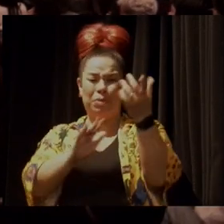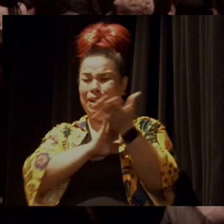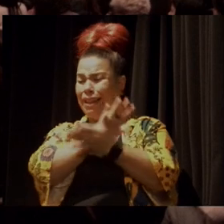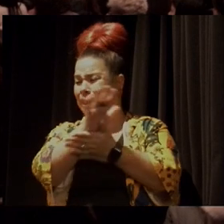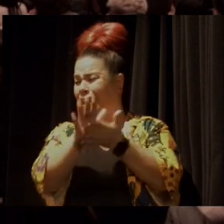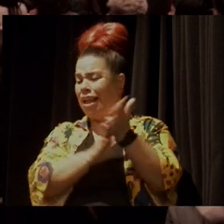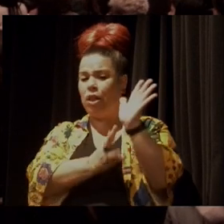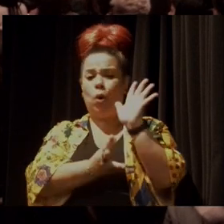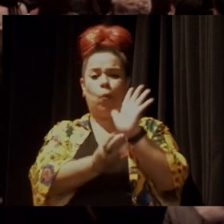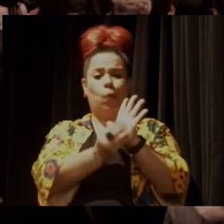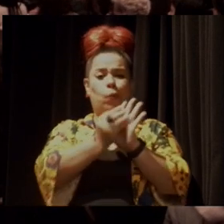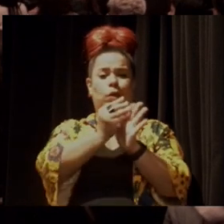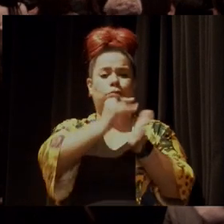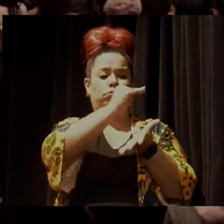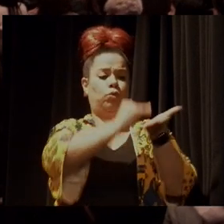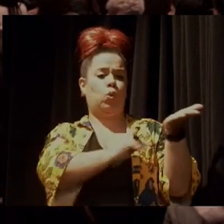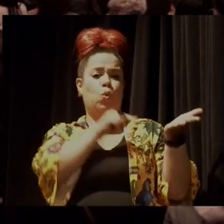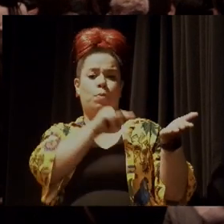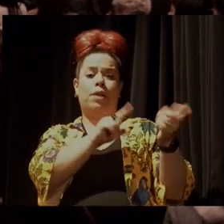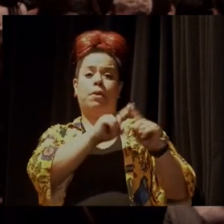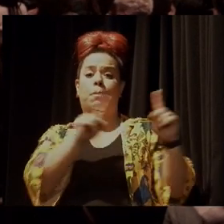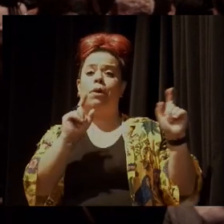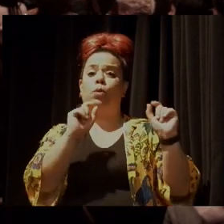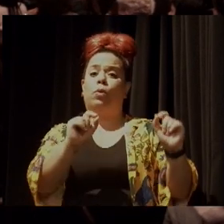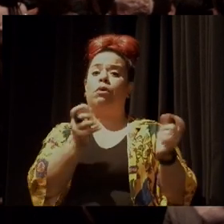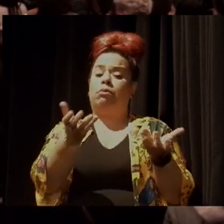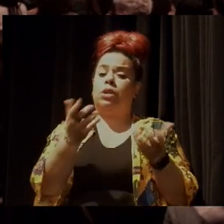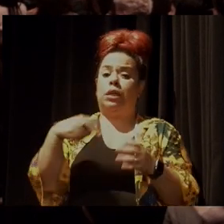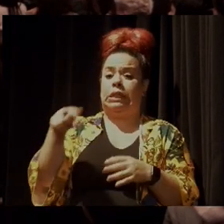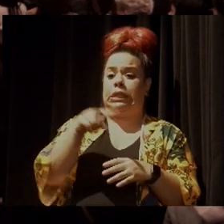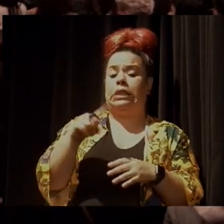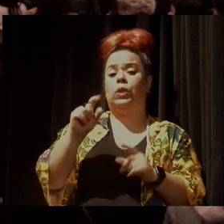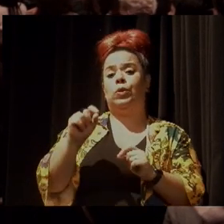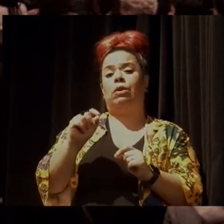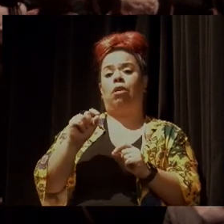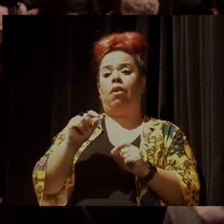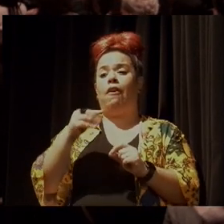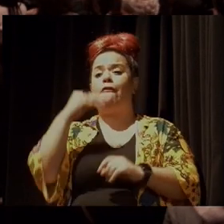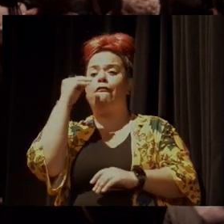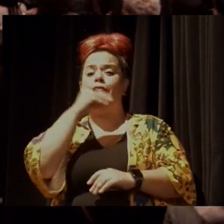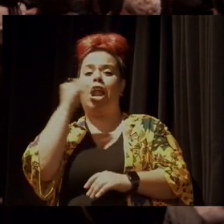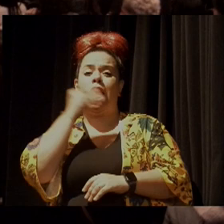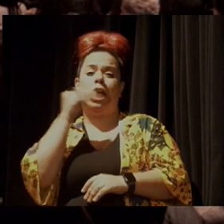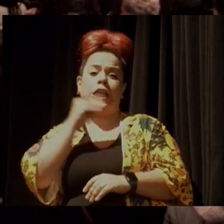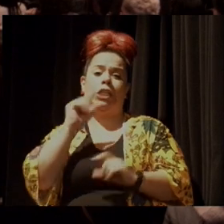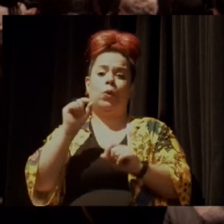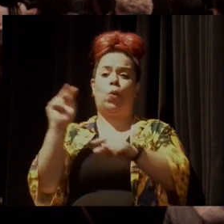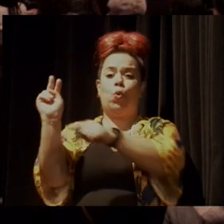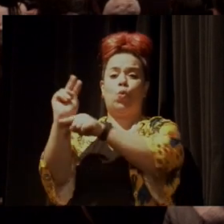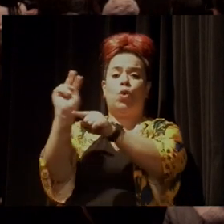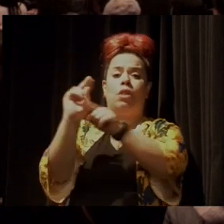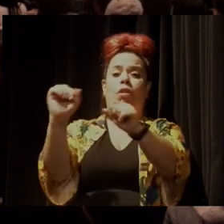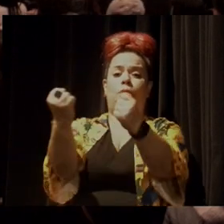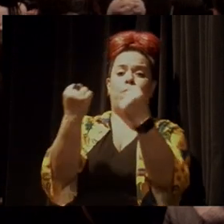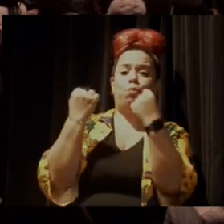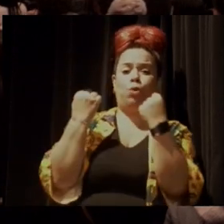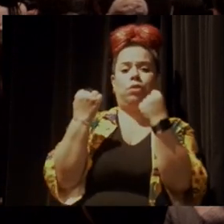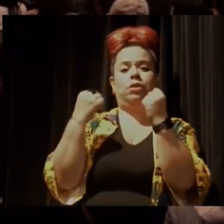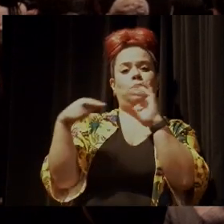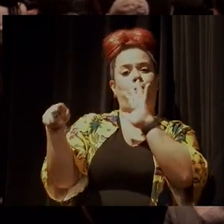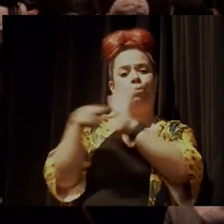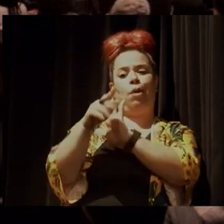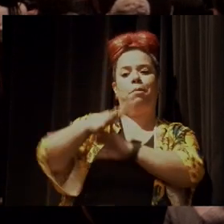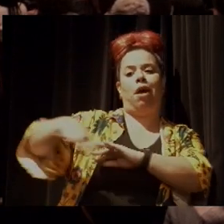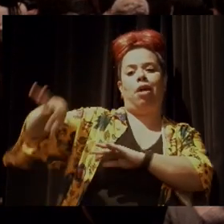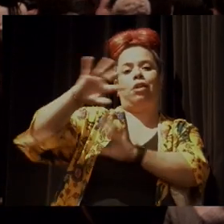da medida, mas que vão no sentido de fragilizar as salvaguardas das regiões de Mata